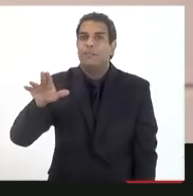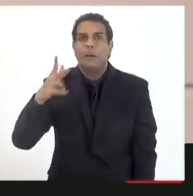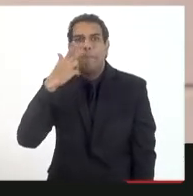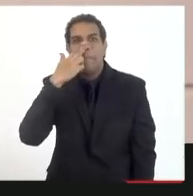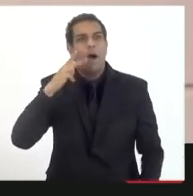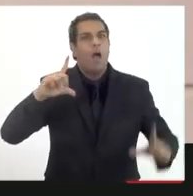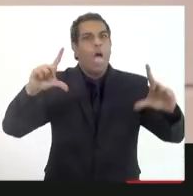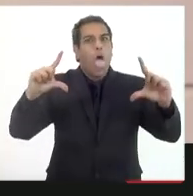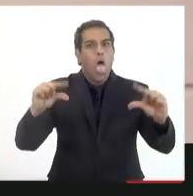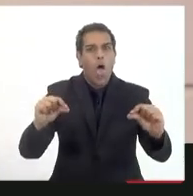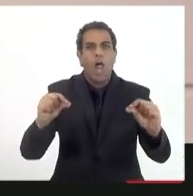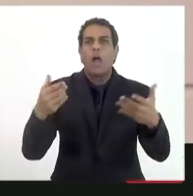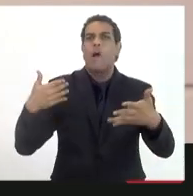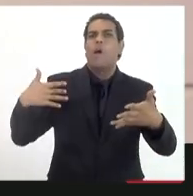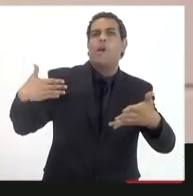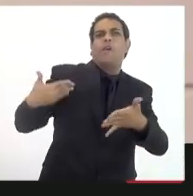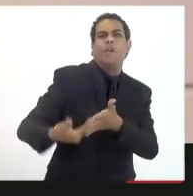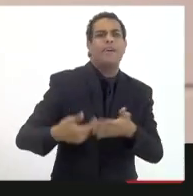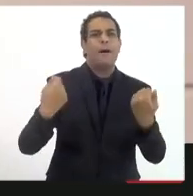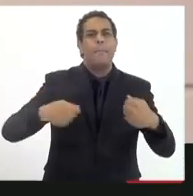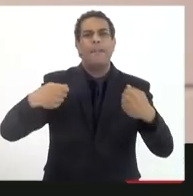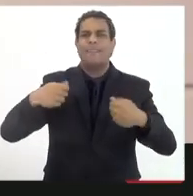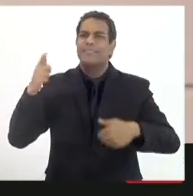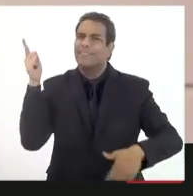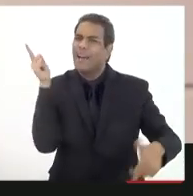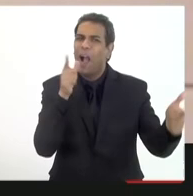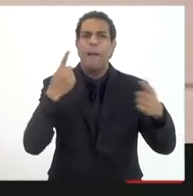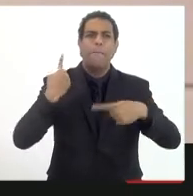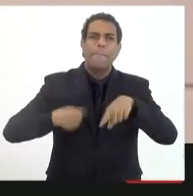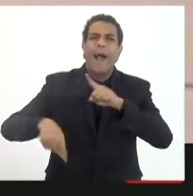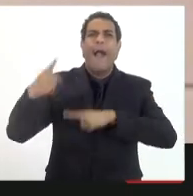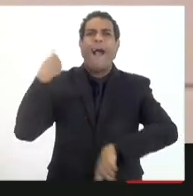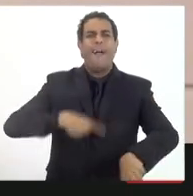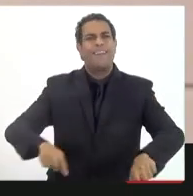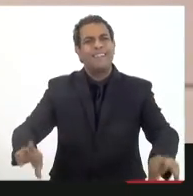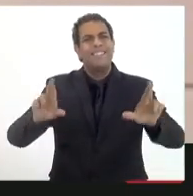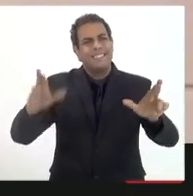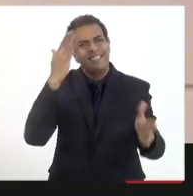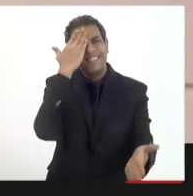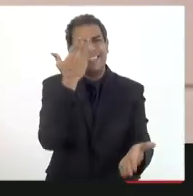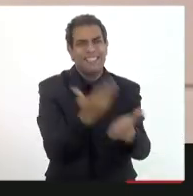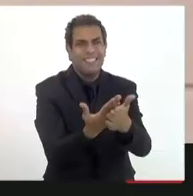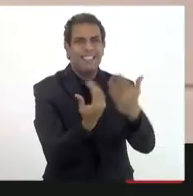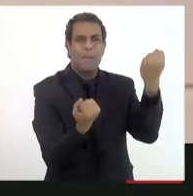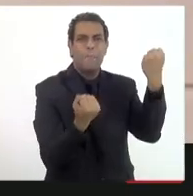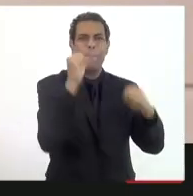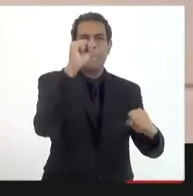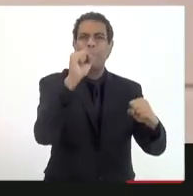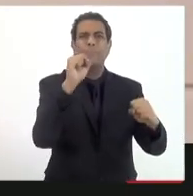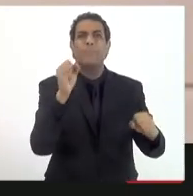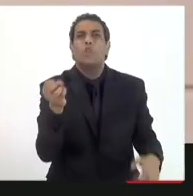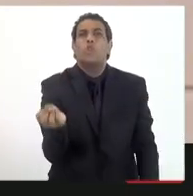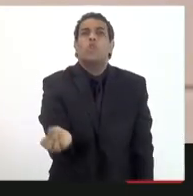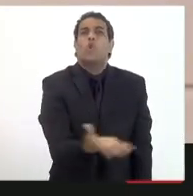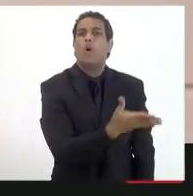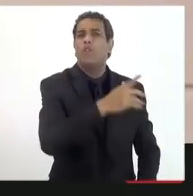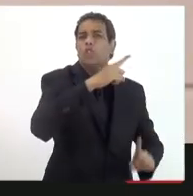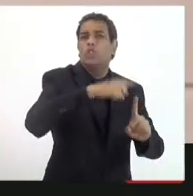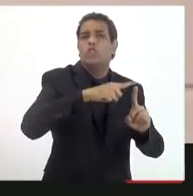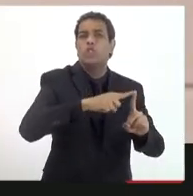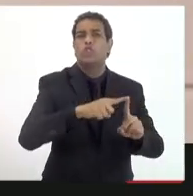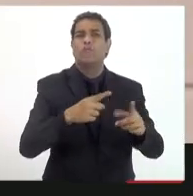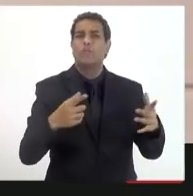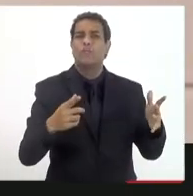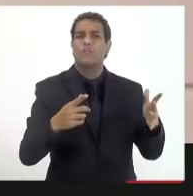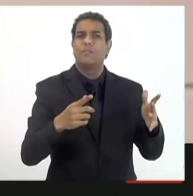desindustrializou e é preciso reindustrializar o país apostar na indústria mas numa indústria de novo tipo uma indústria